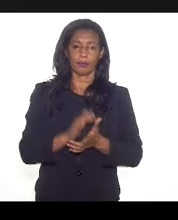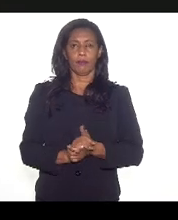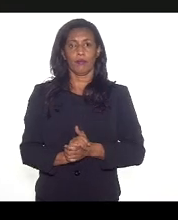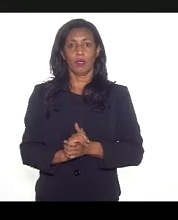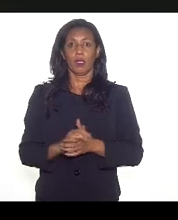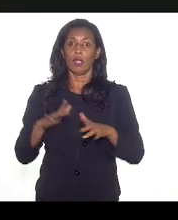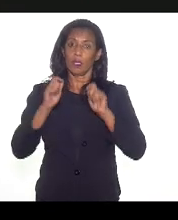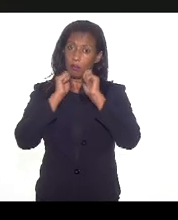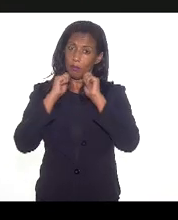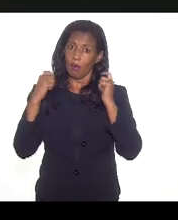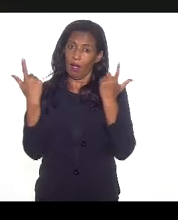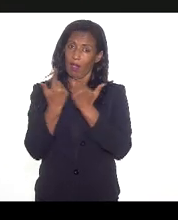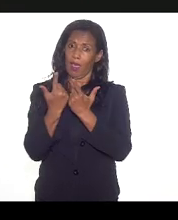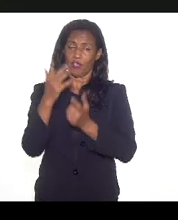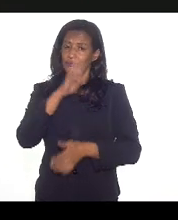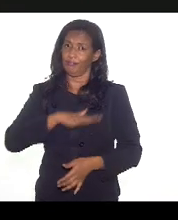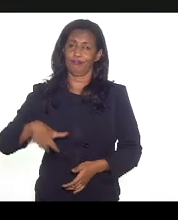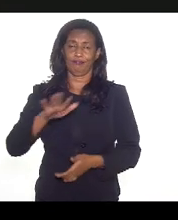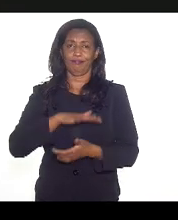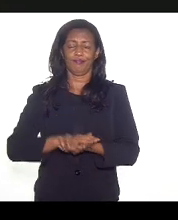a Assembleia Legislativa, de modo geral.